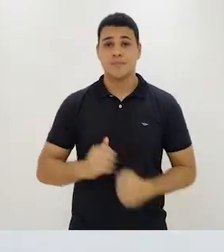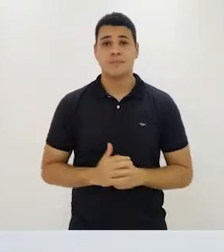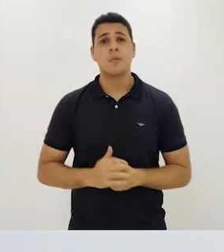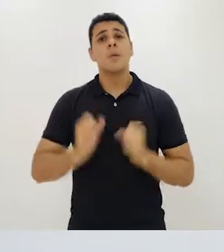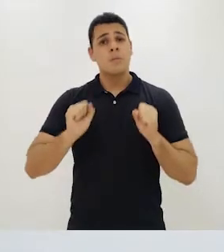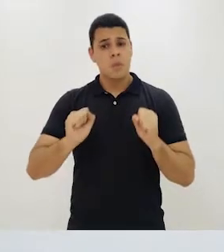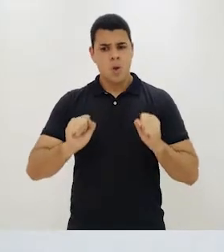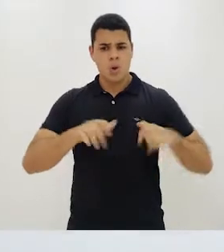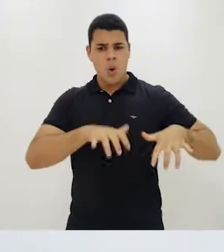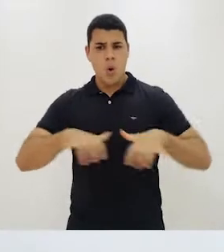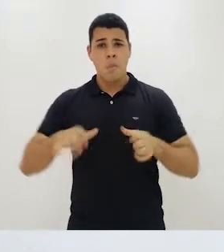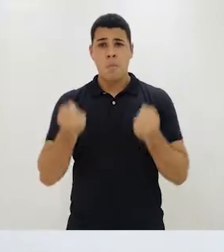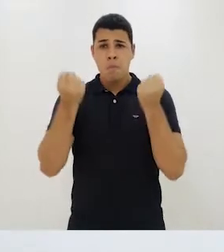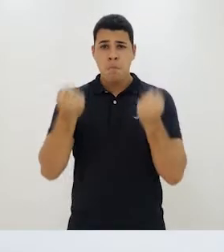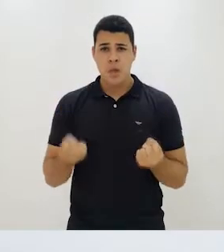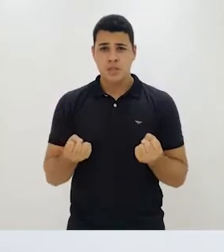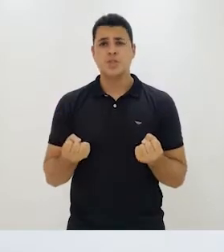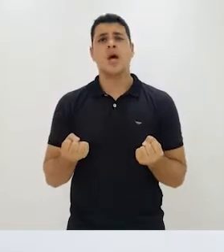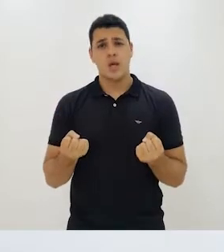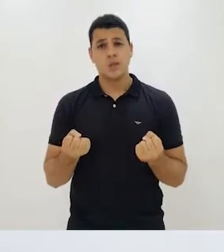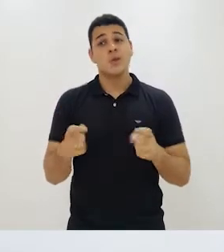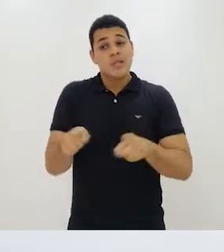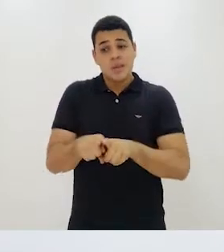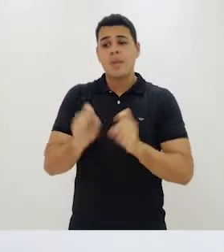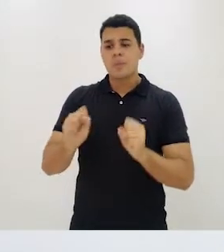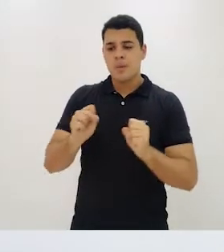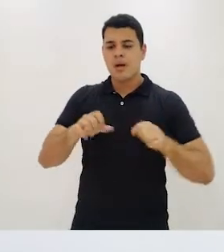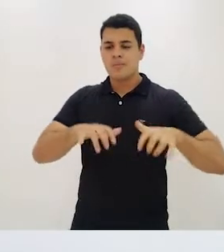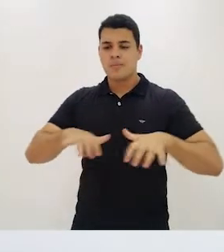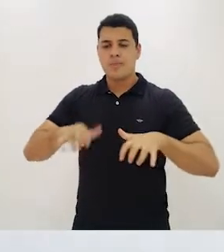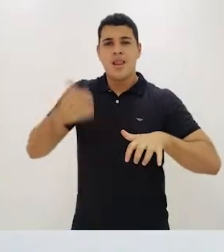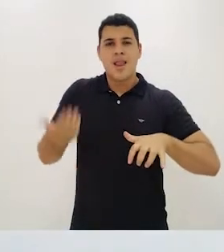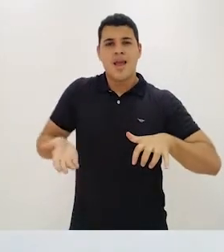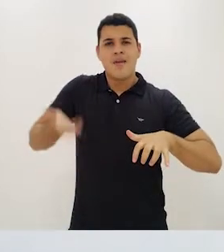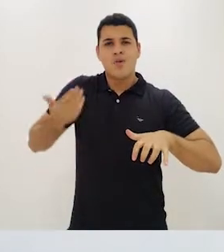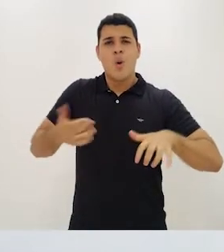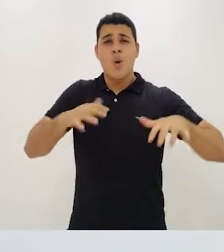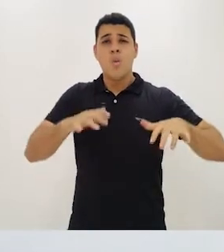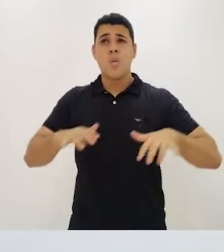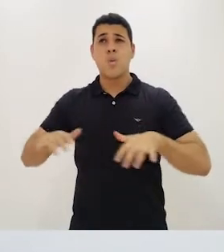fechados, com acordes arpejados.